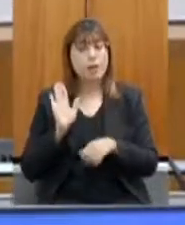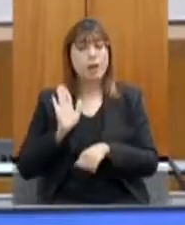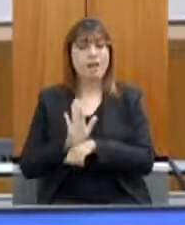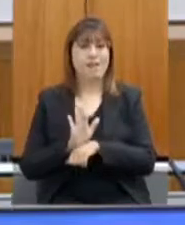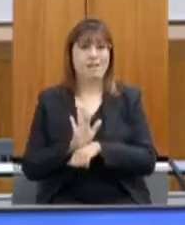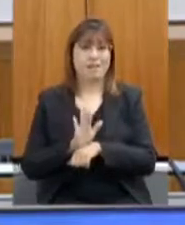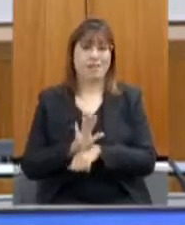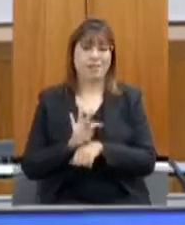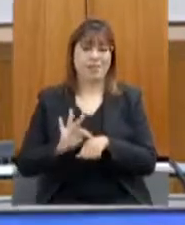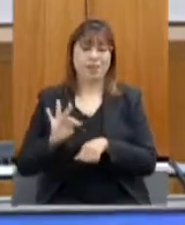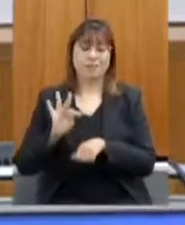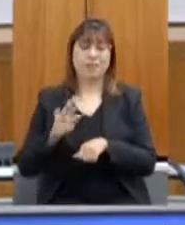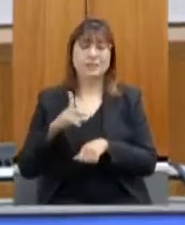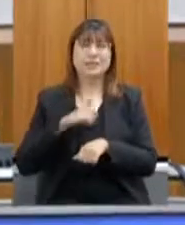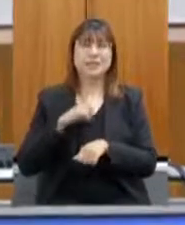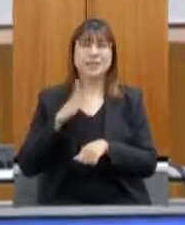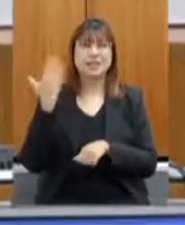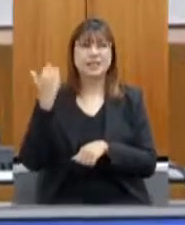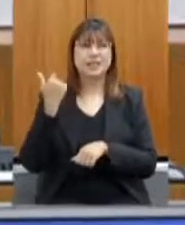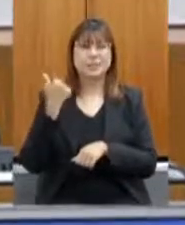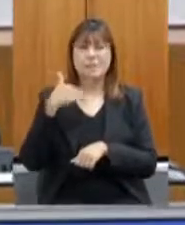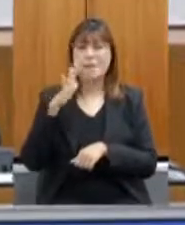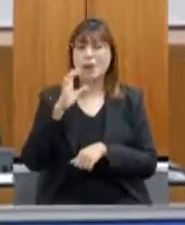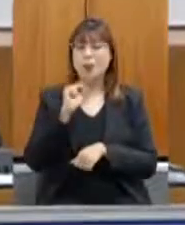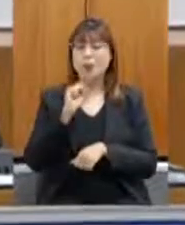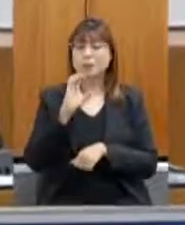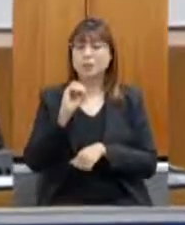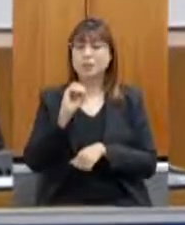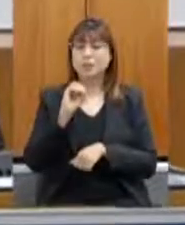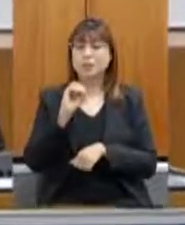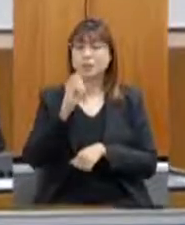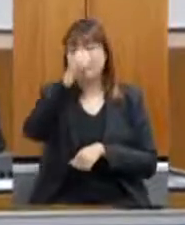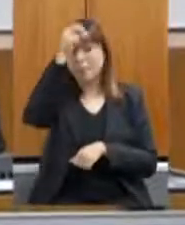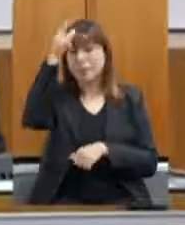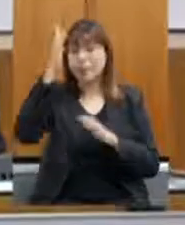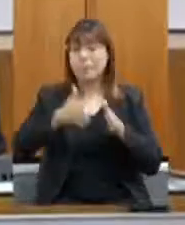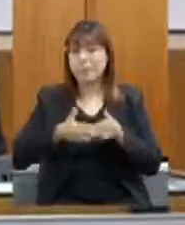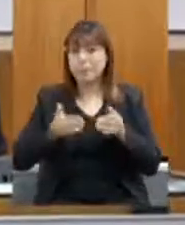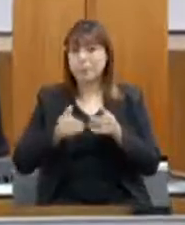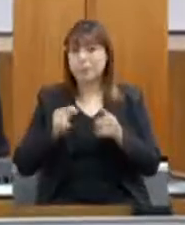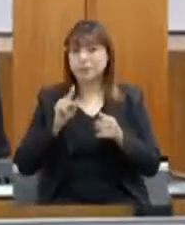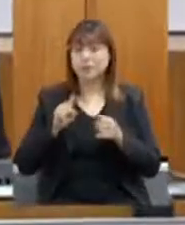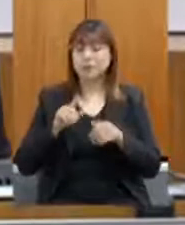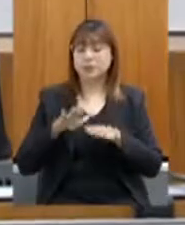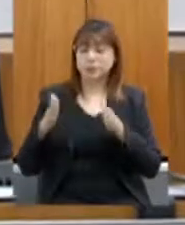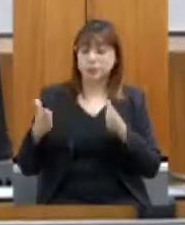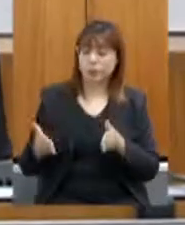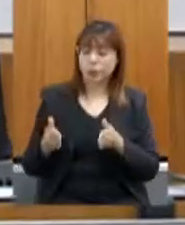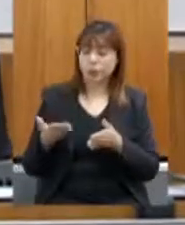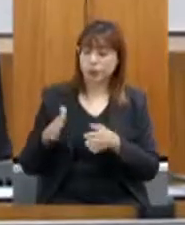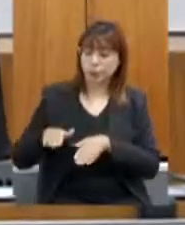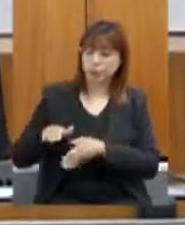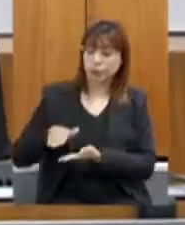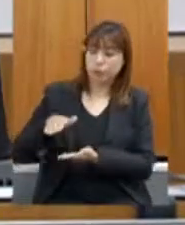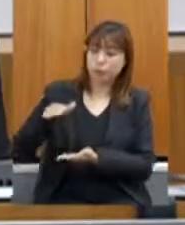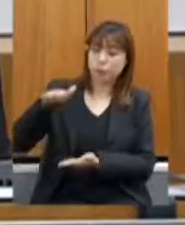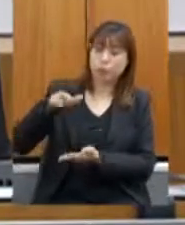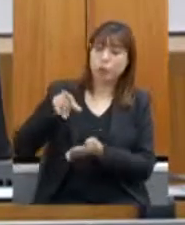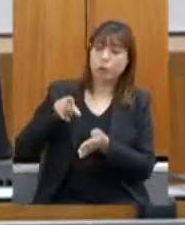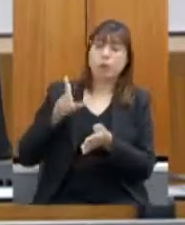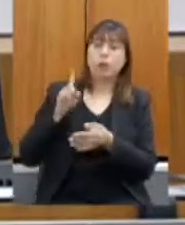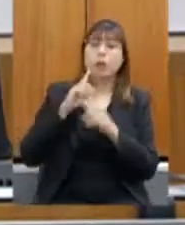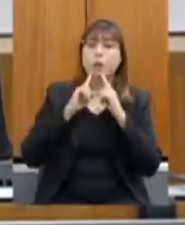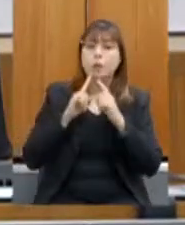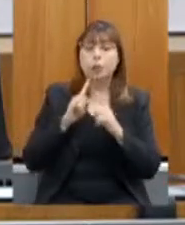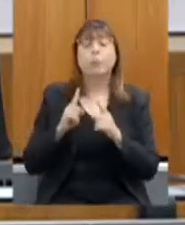tínhamos mais de 80 pedidos de prefeitos na mesa do doutor Latterza, pedindo que aumentasse o número de